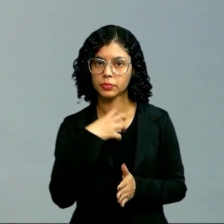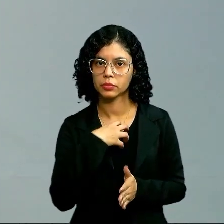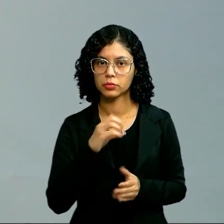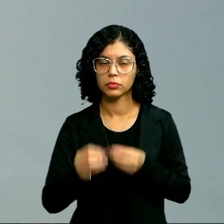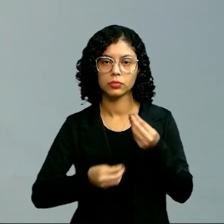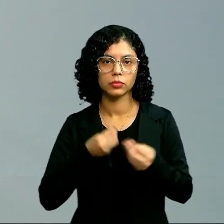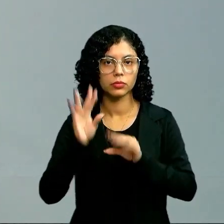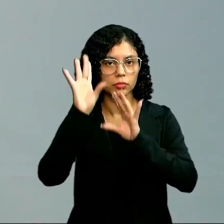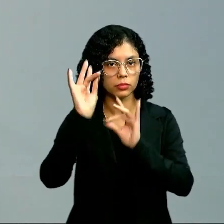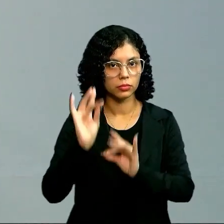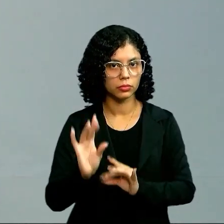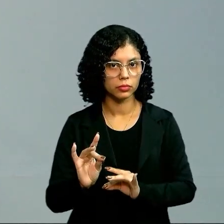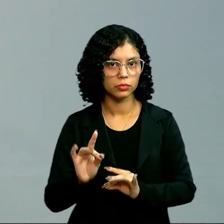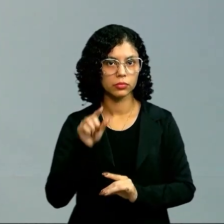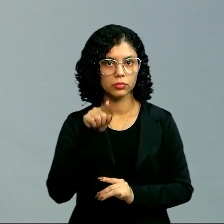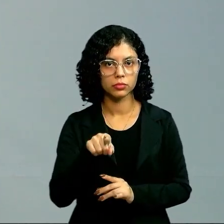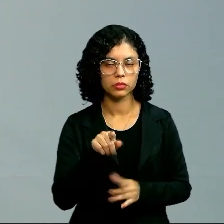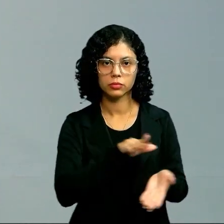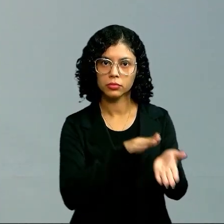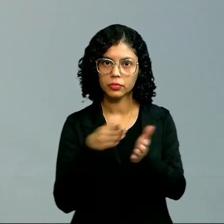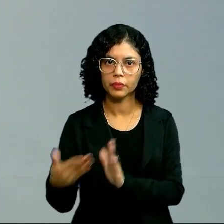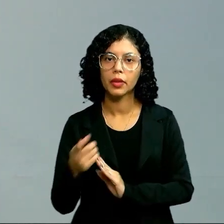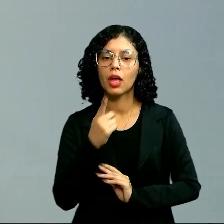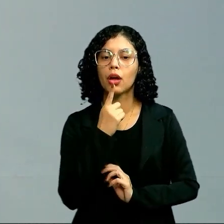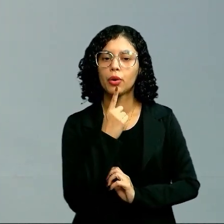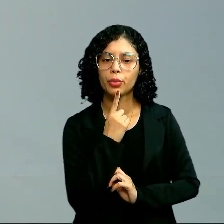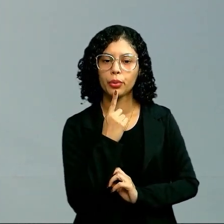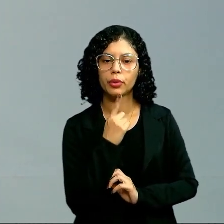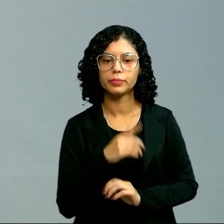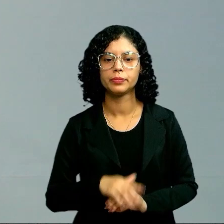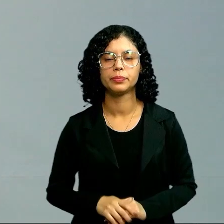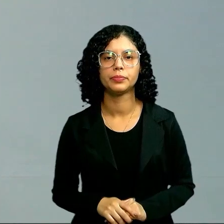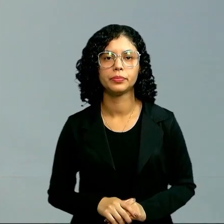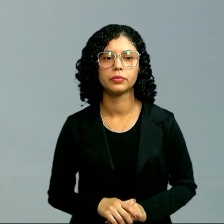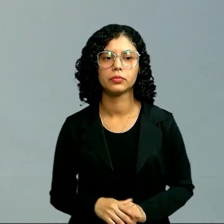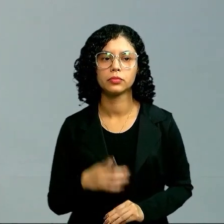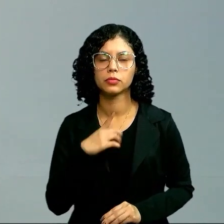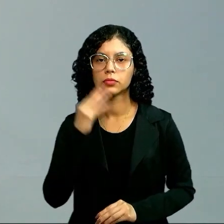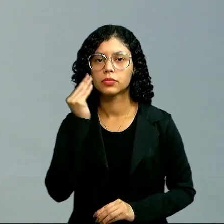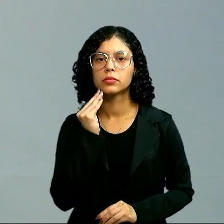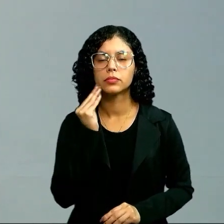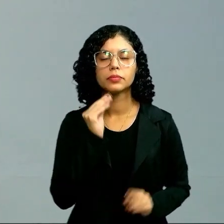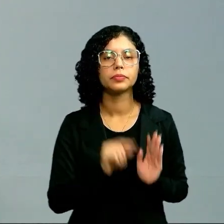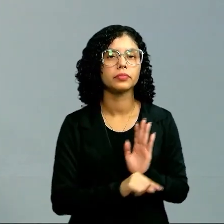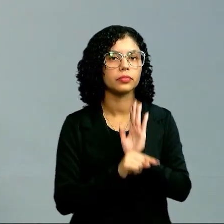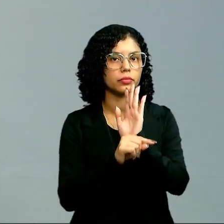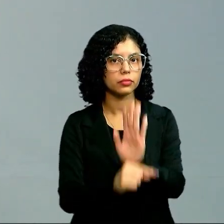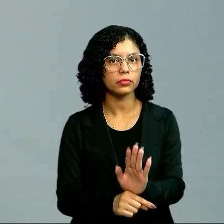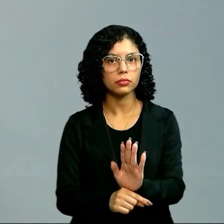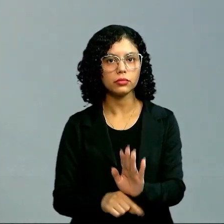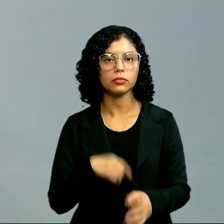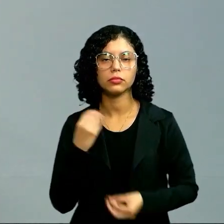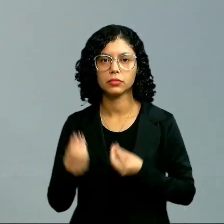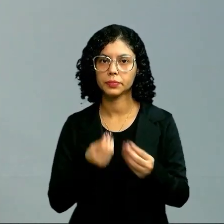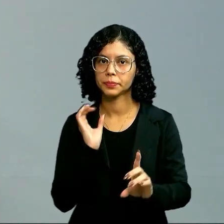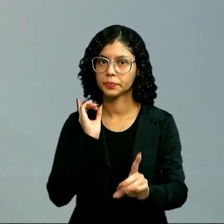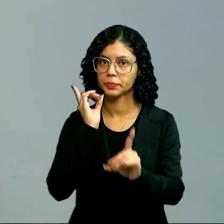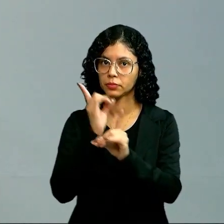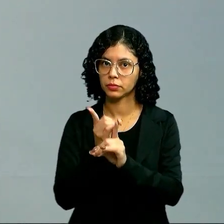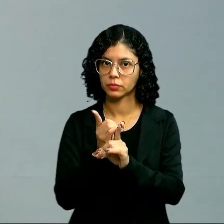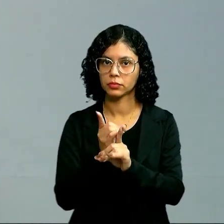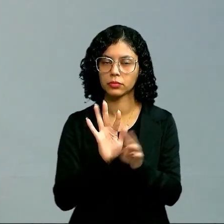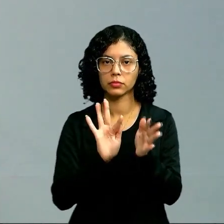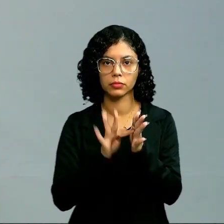como veio destacado aqui na parte das velas. Então, ele só tentou mostrar como encontrar